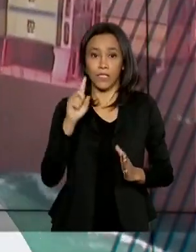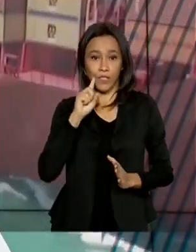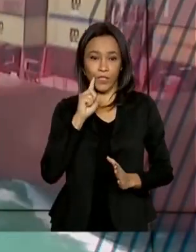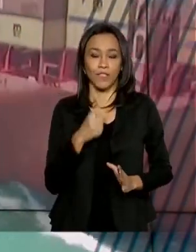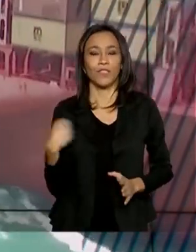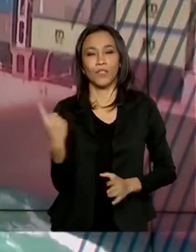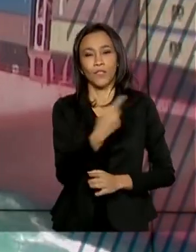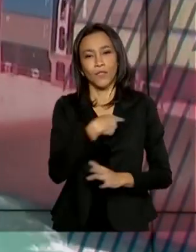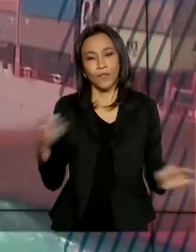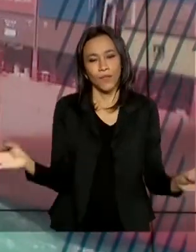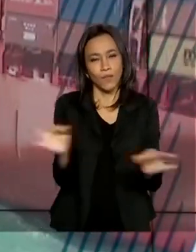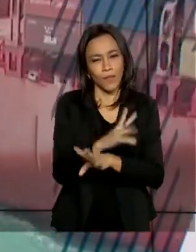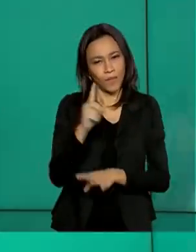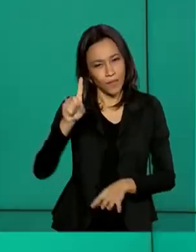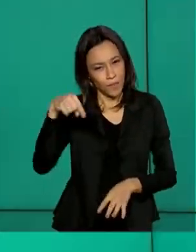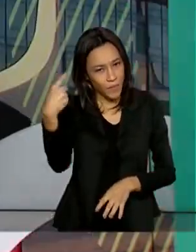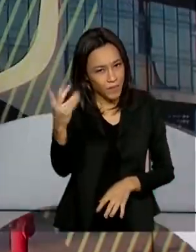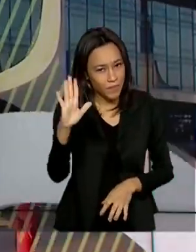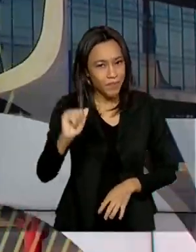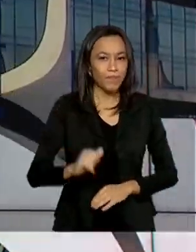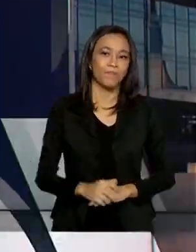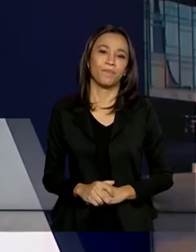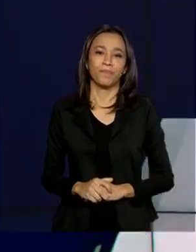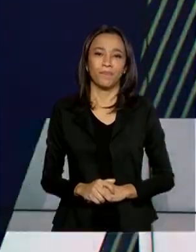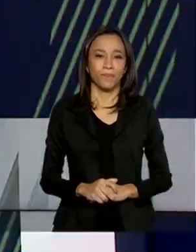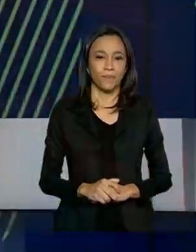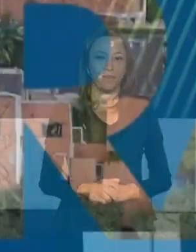A gente fica por aqui. Até a próxima edição. aqui.